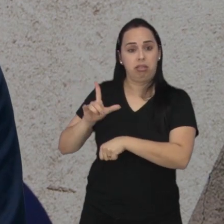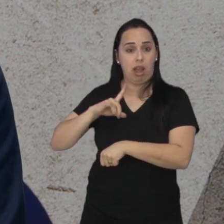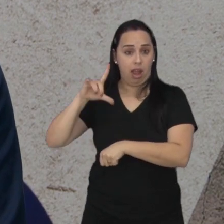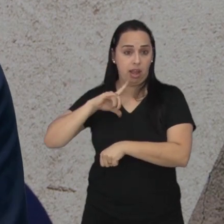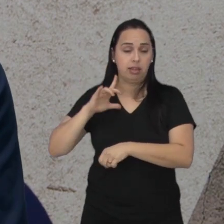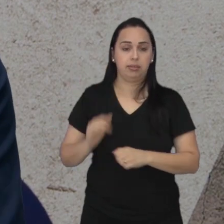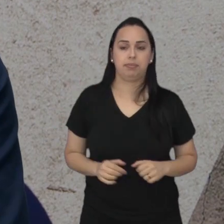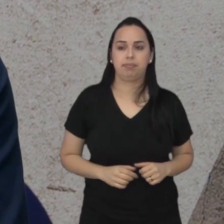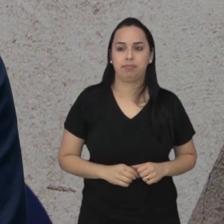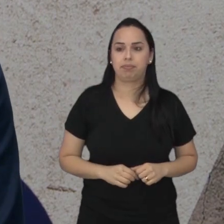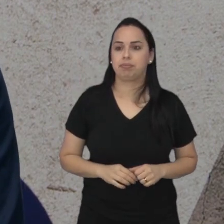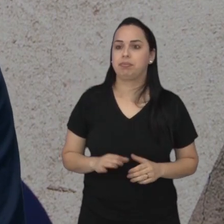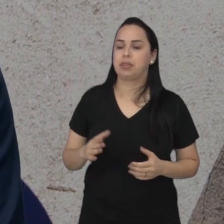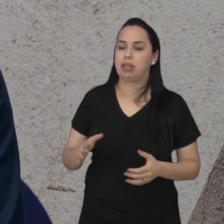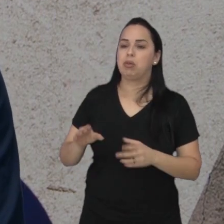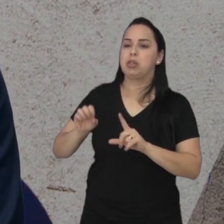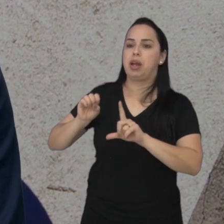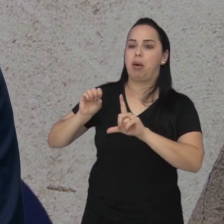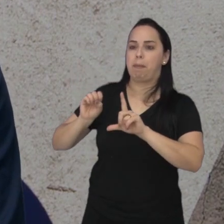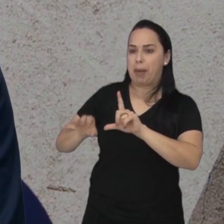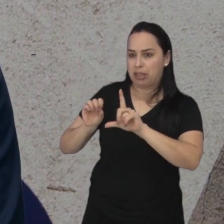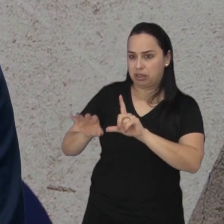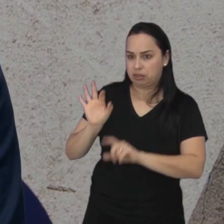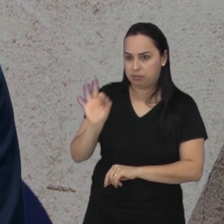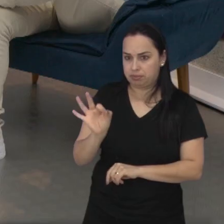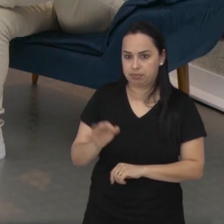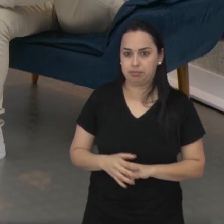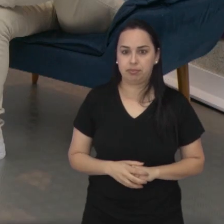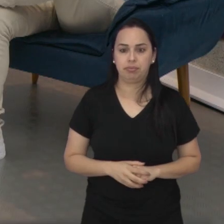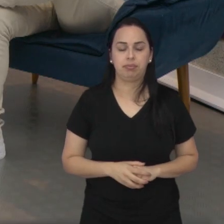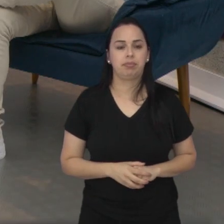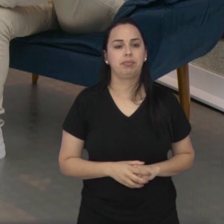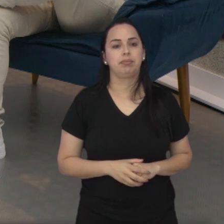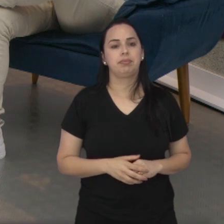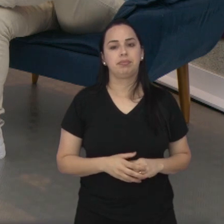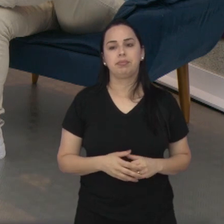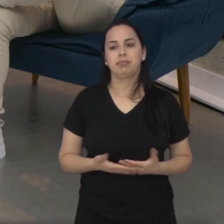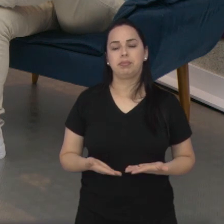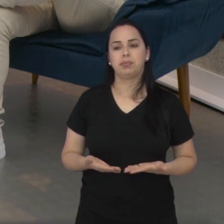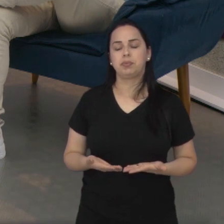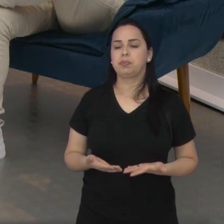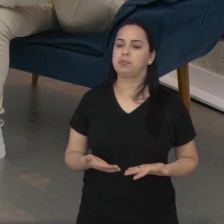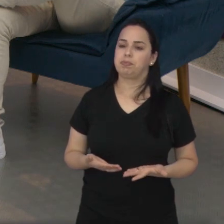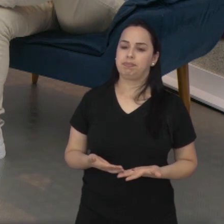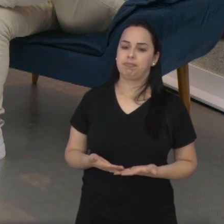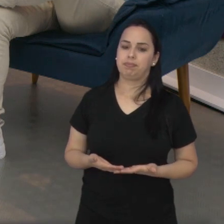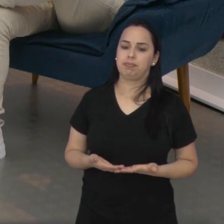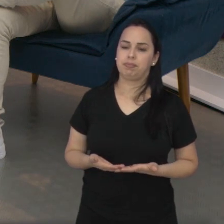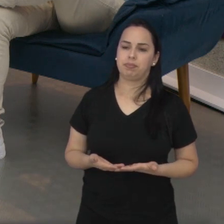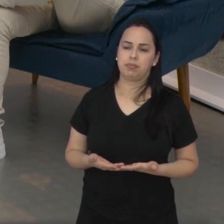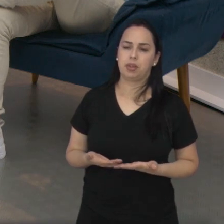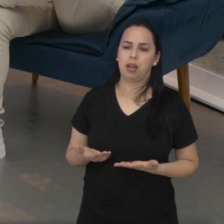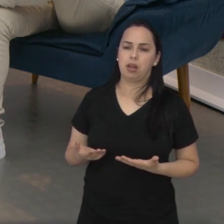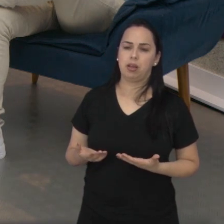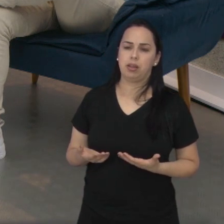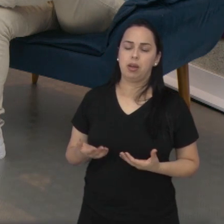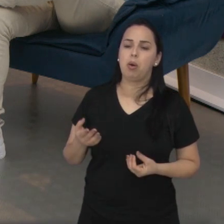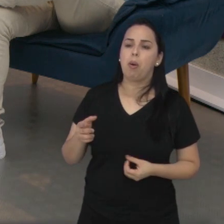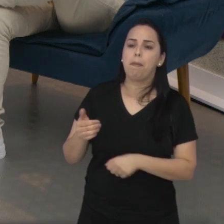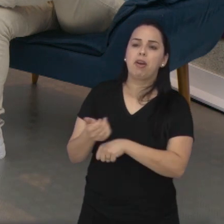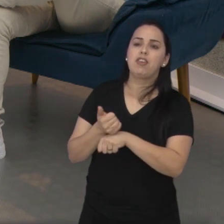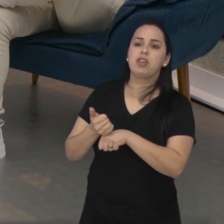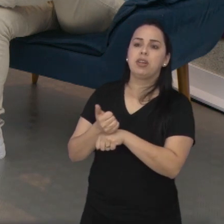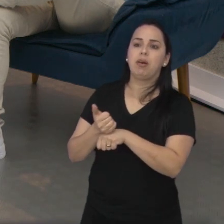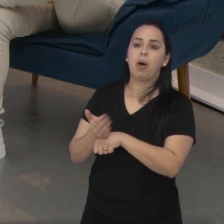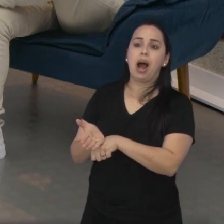treinador daquela modalidade específica. Seria o bacharel, no caso. O bacharel. É. E, professor, como que esse